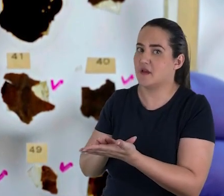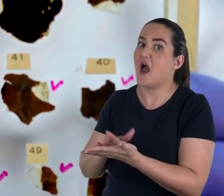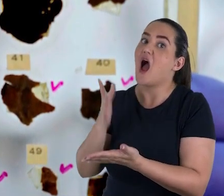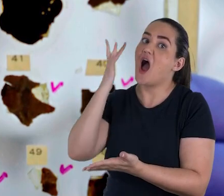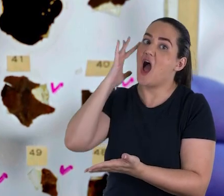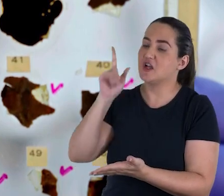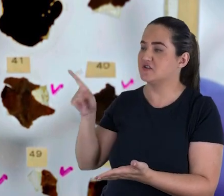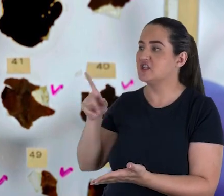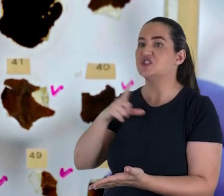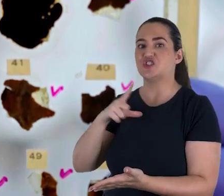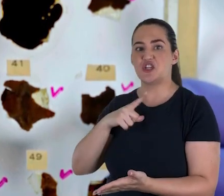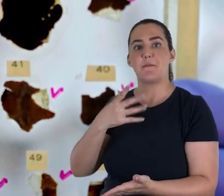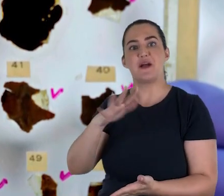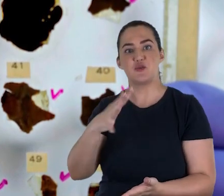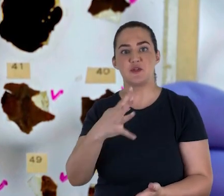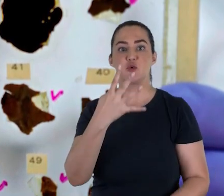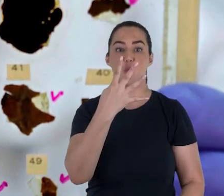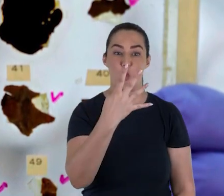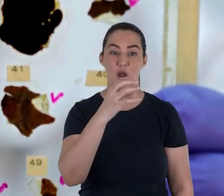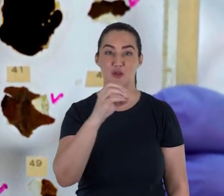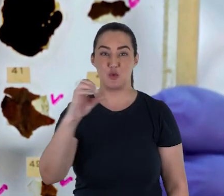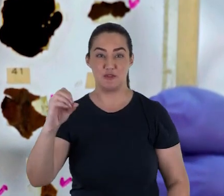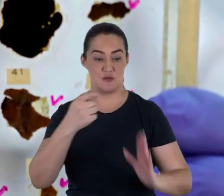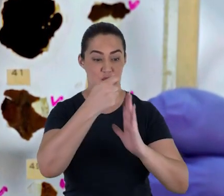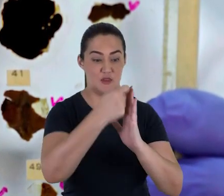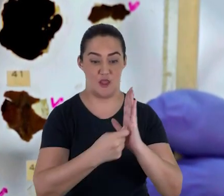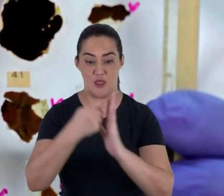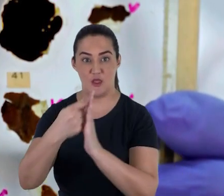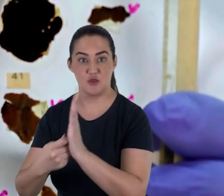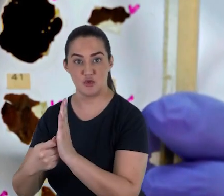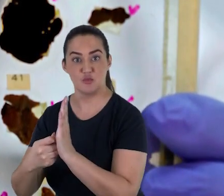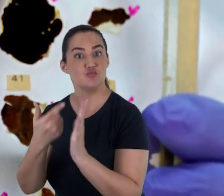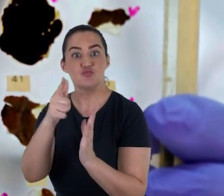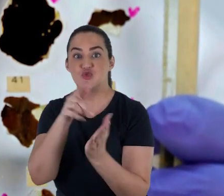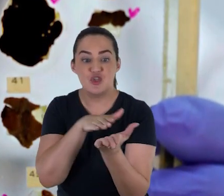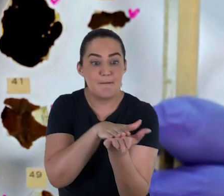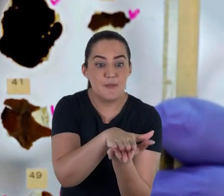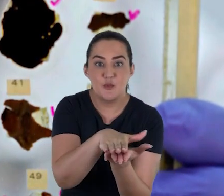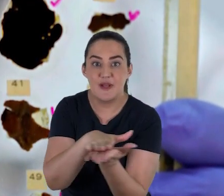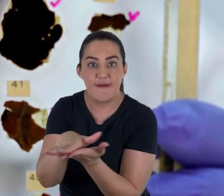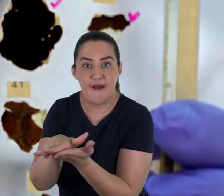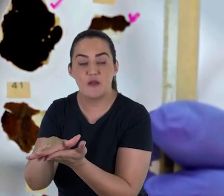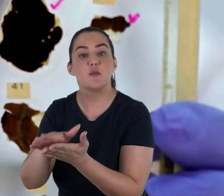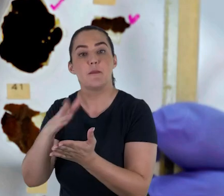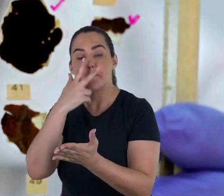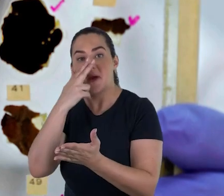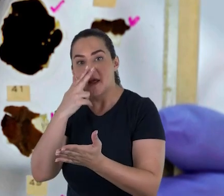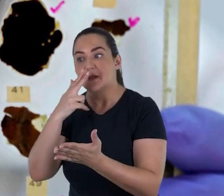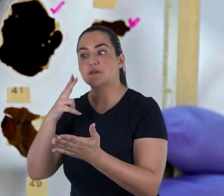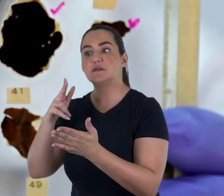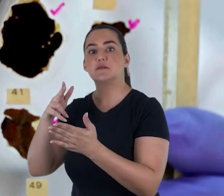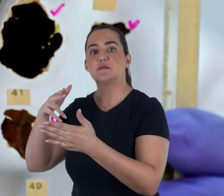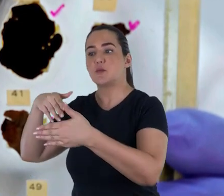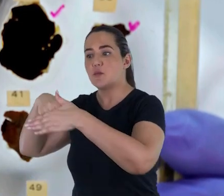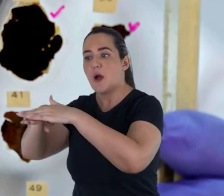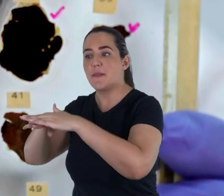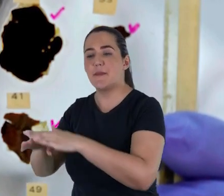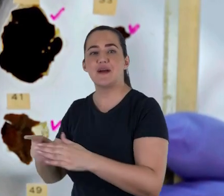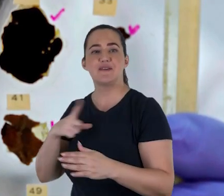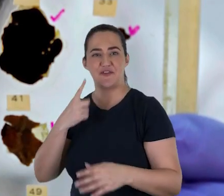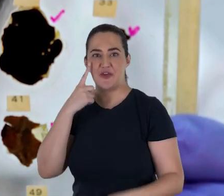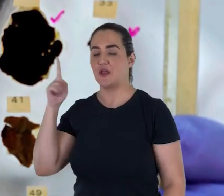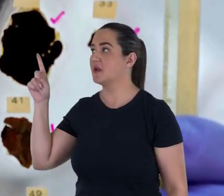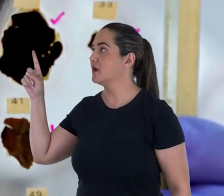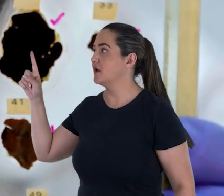contabilizavam cerca de 400 textos não publicados, separados e dispostos em 1.200 diferentes